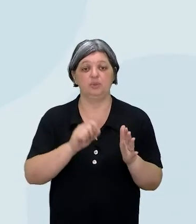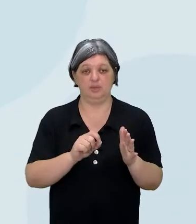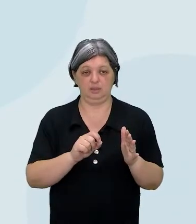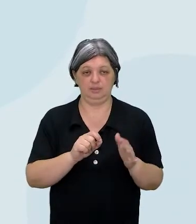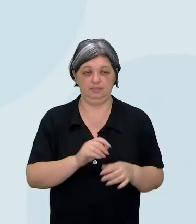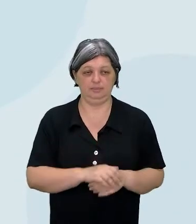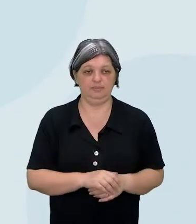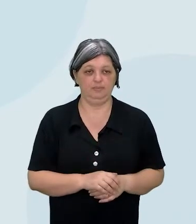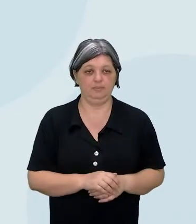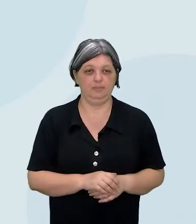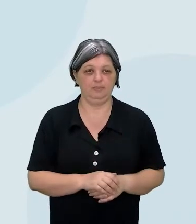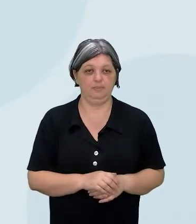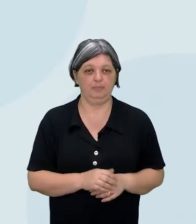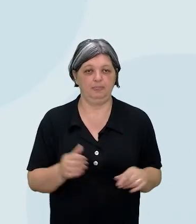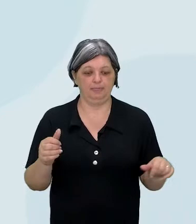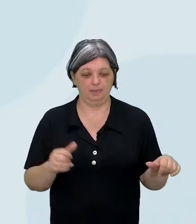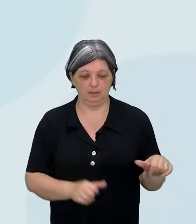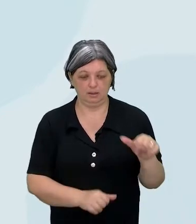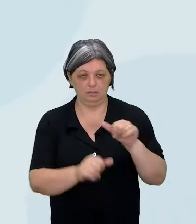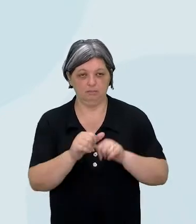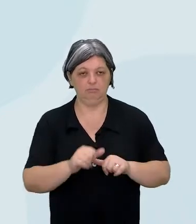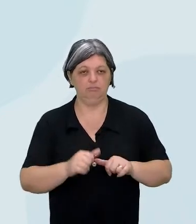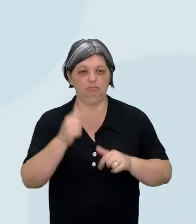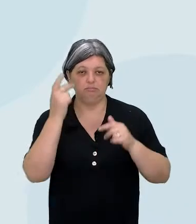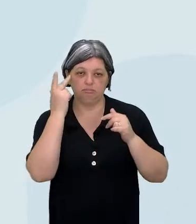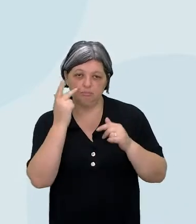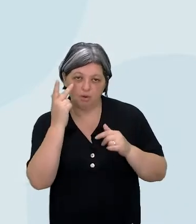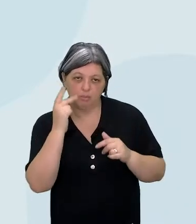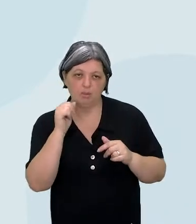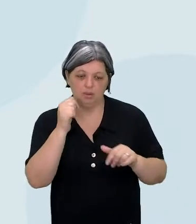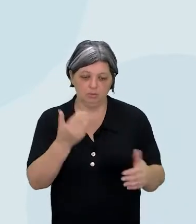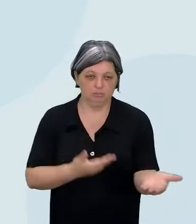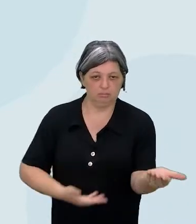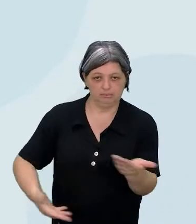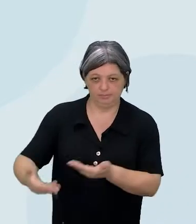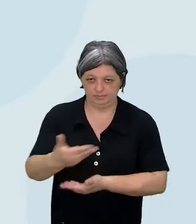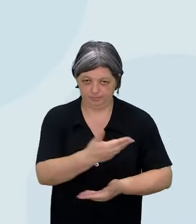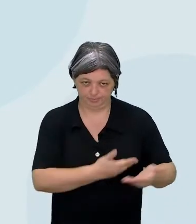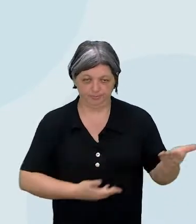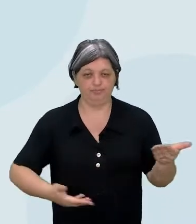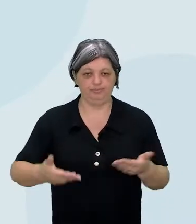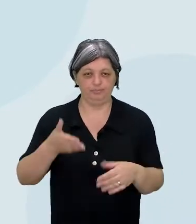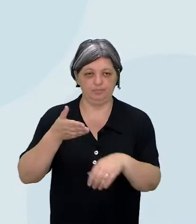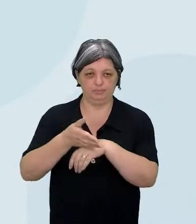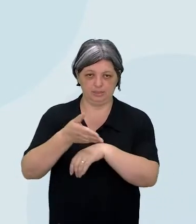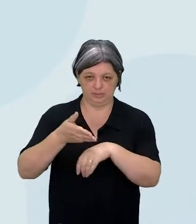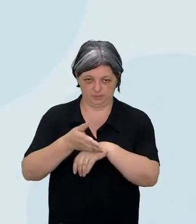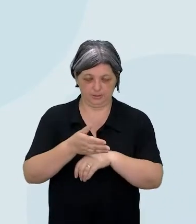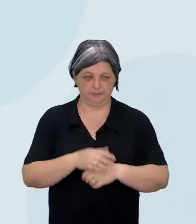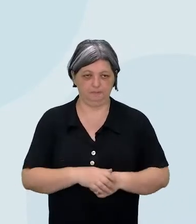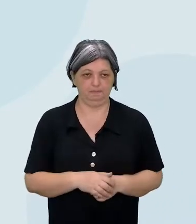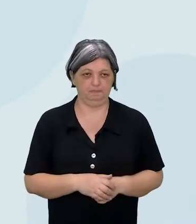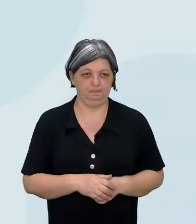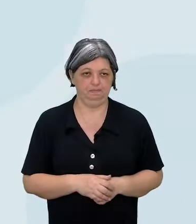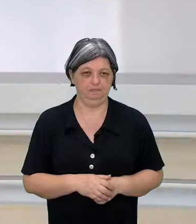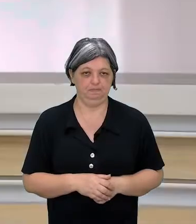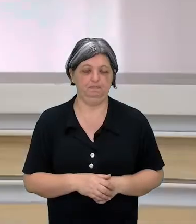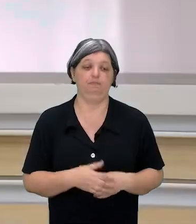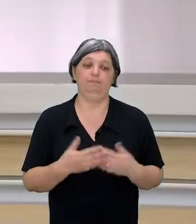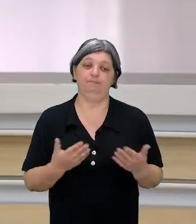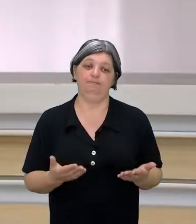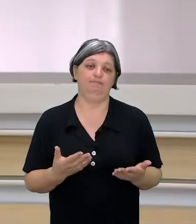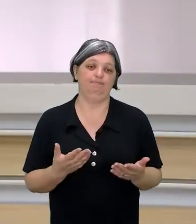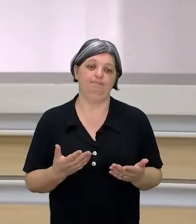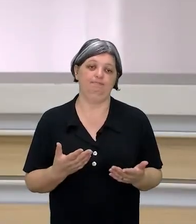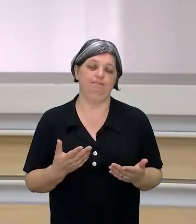de tornar comum, compartilhar, participar. E é por isso que não dá para